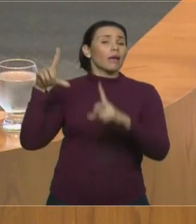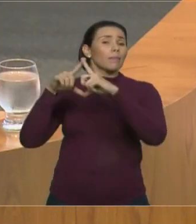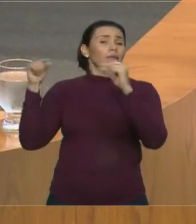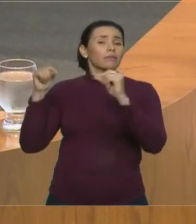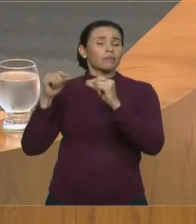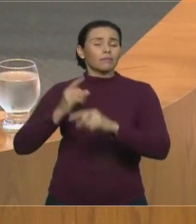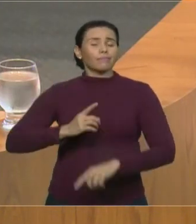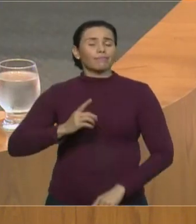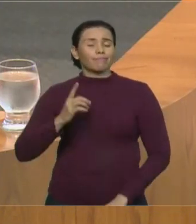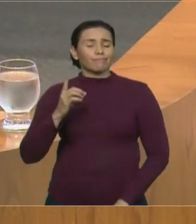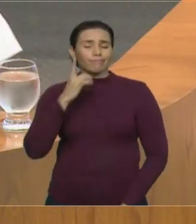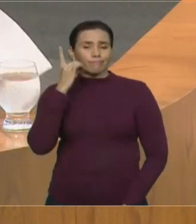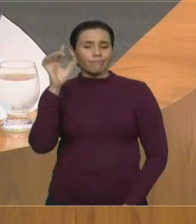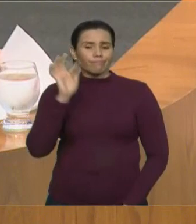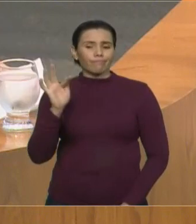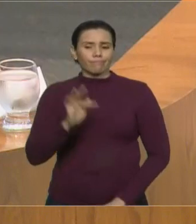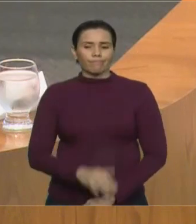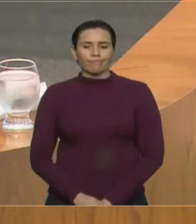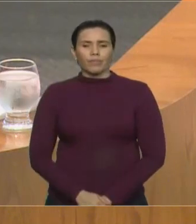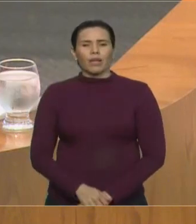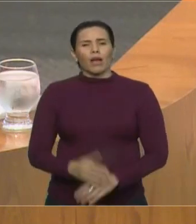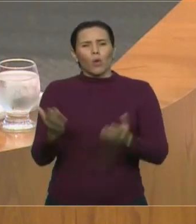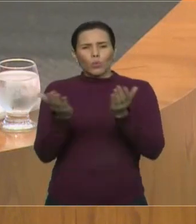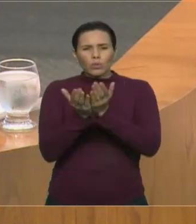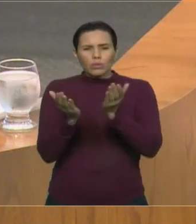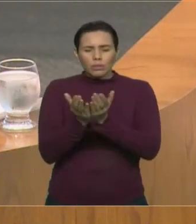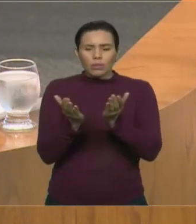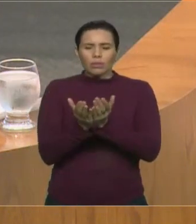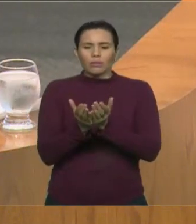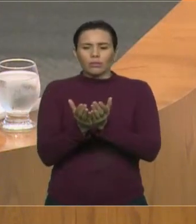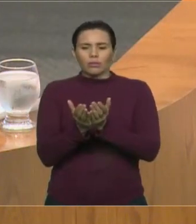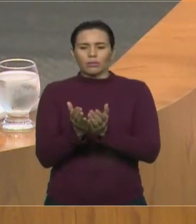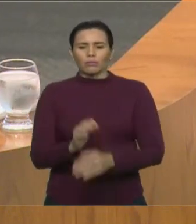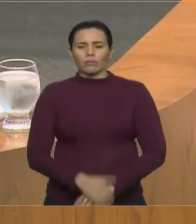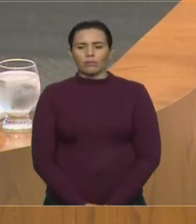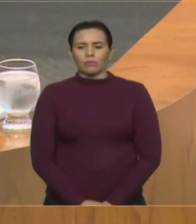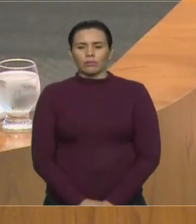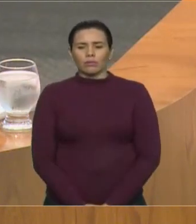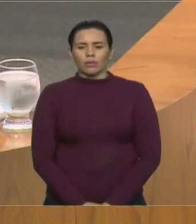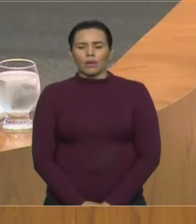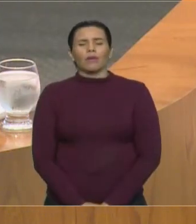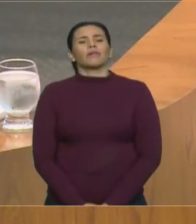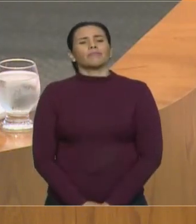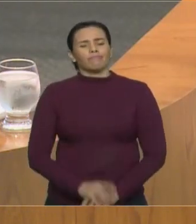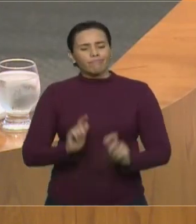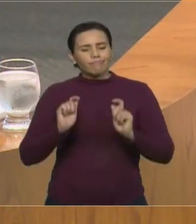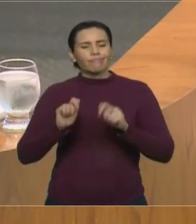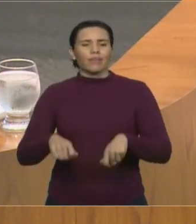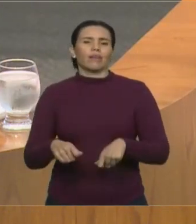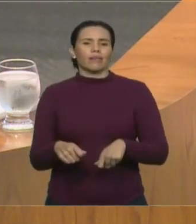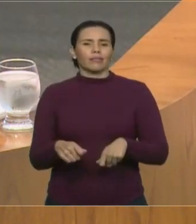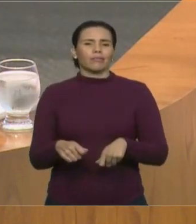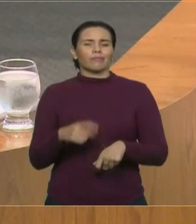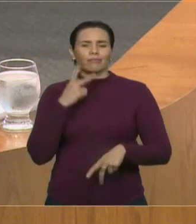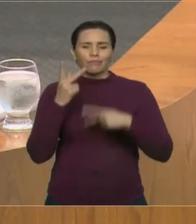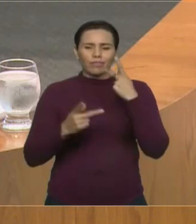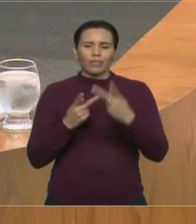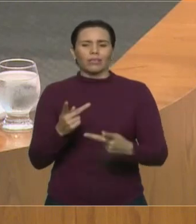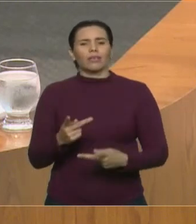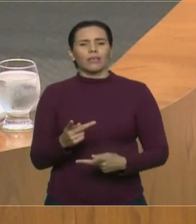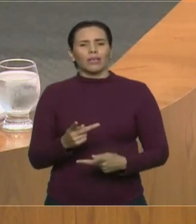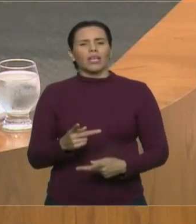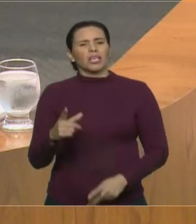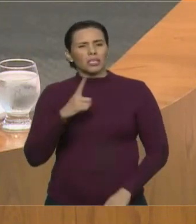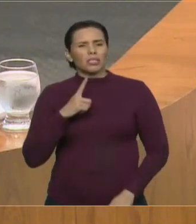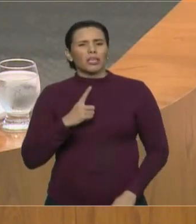evangélicos podem dizer que eu estou aqui, que tenho uma representante e